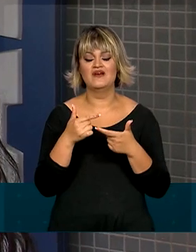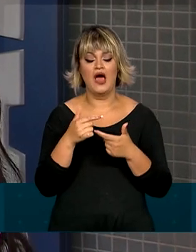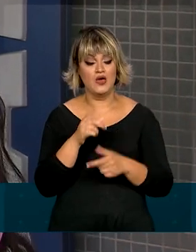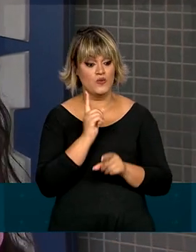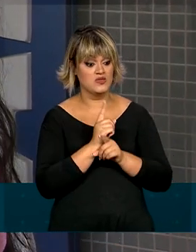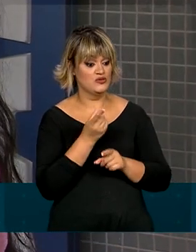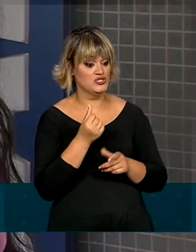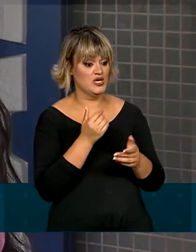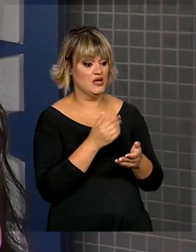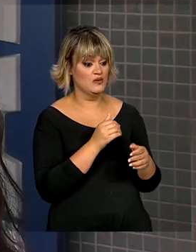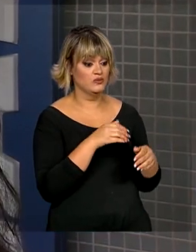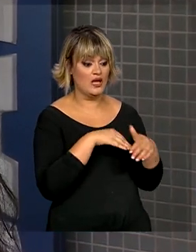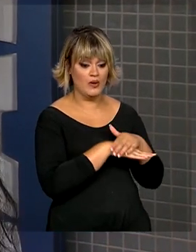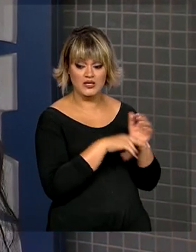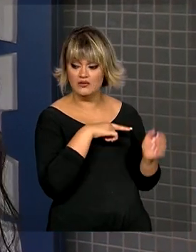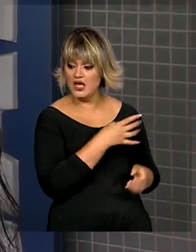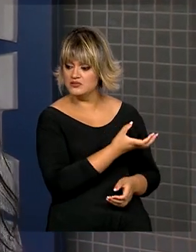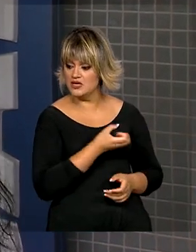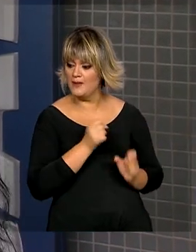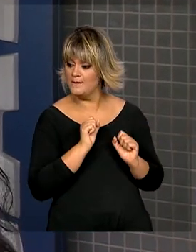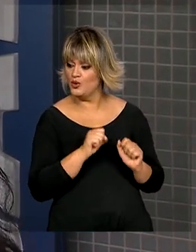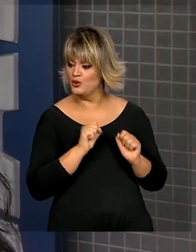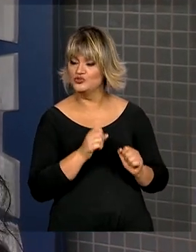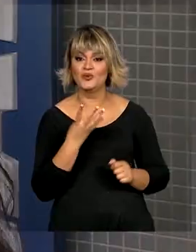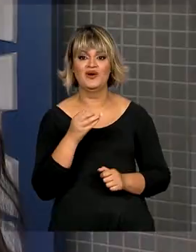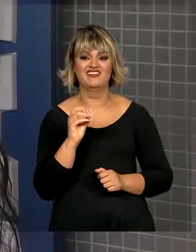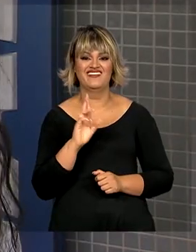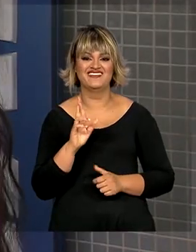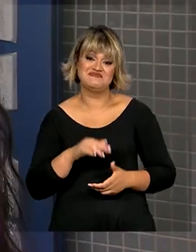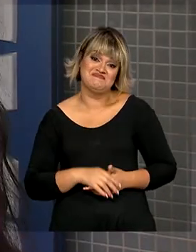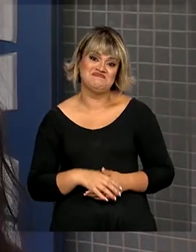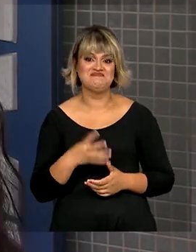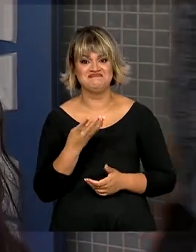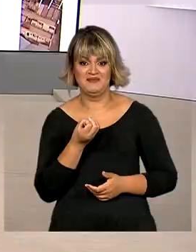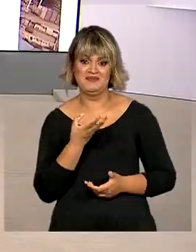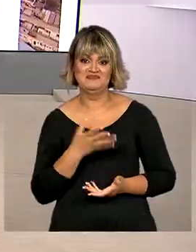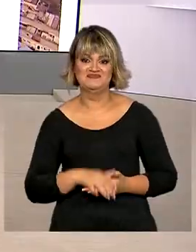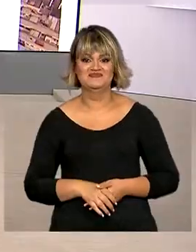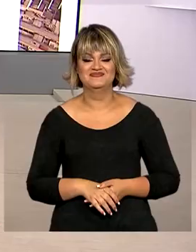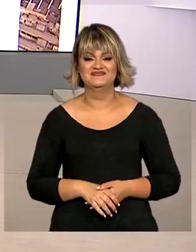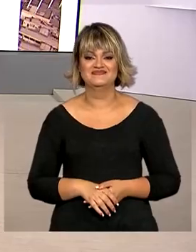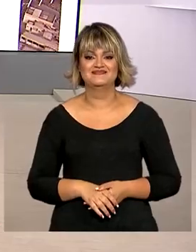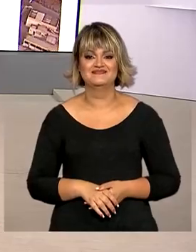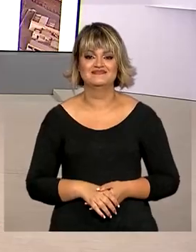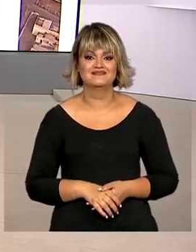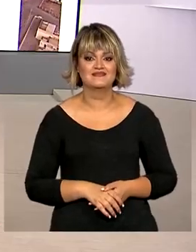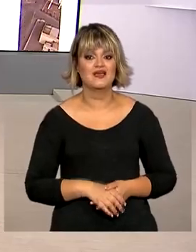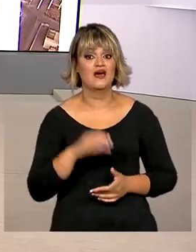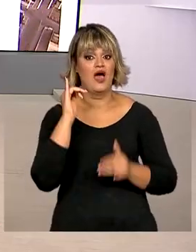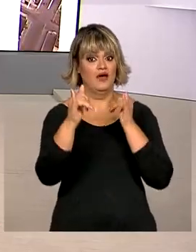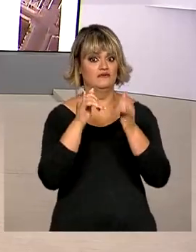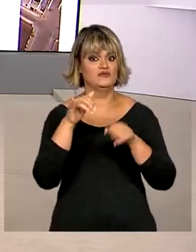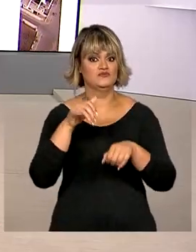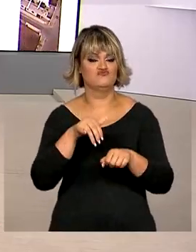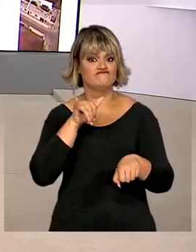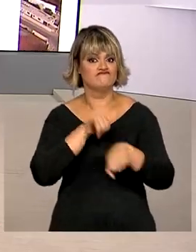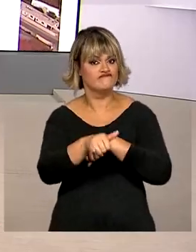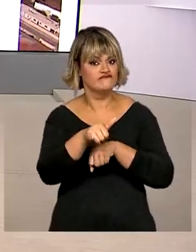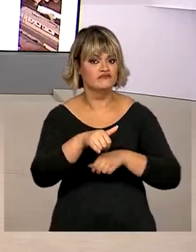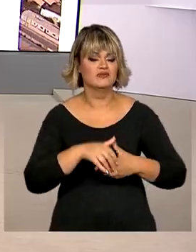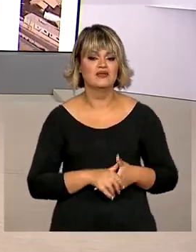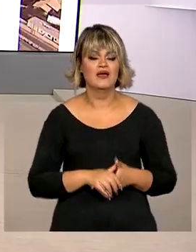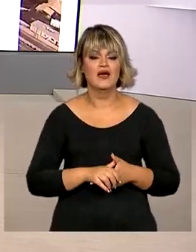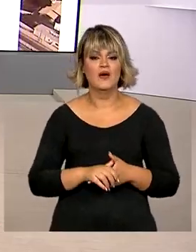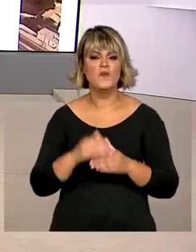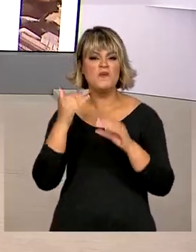acabei descobrindo que eu tinha direito ao saque extraordinário de 40 reais. É, já ajuda, né? Alerta de golpe. Um